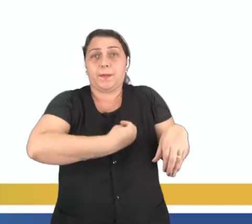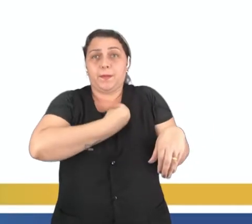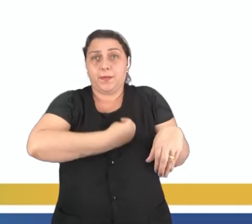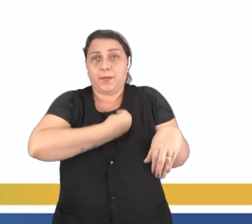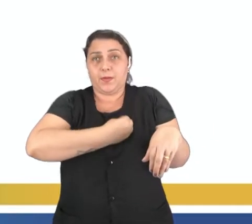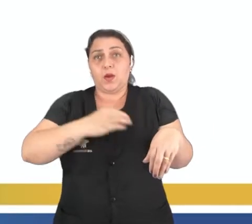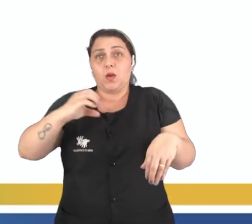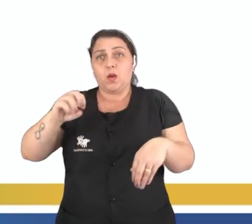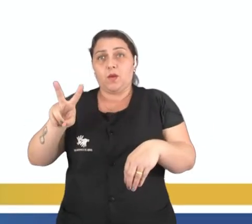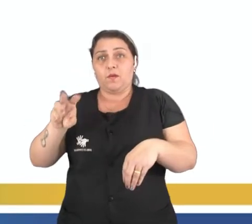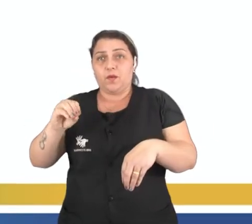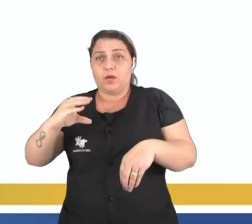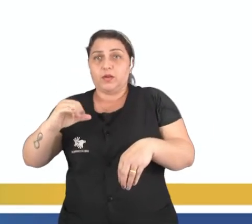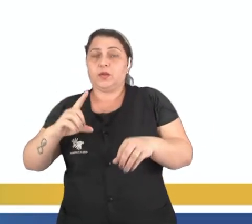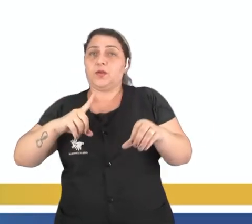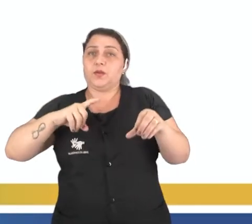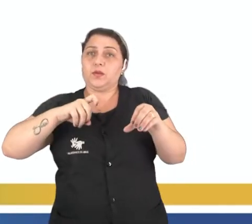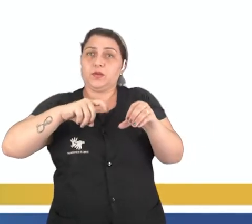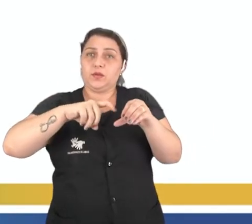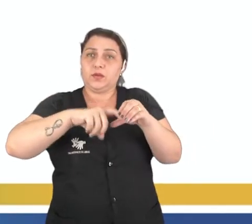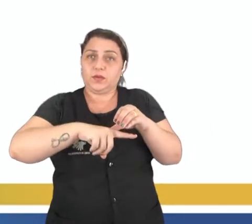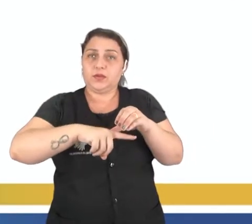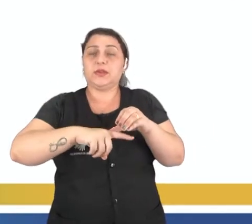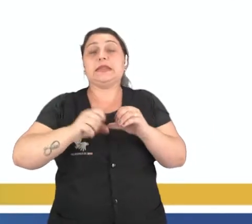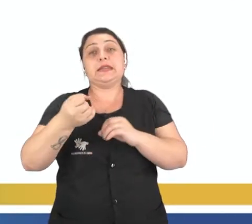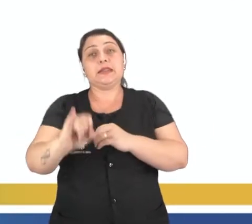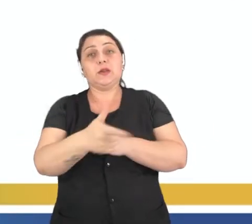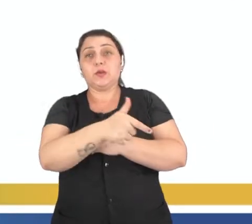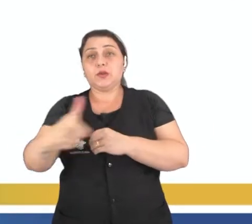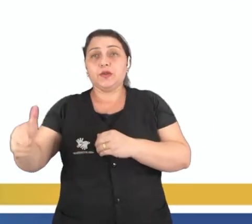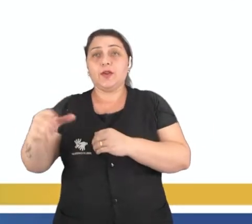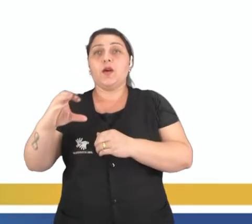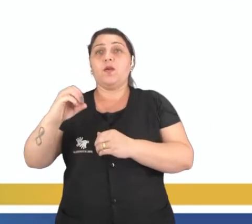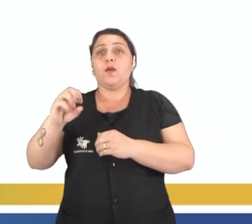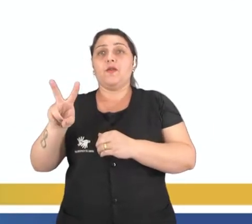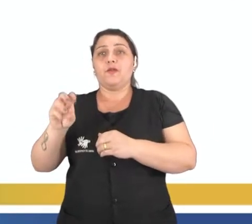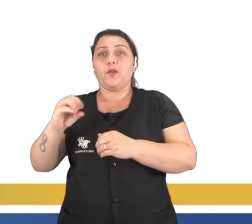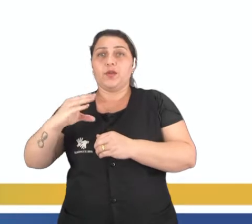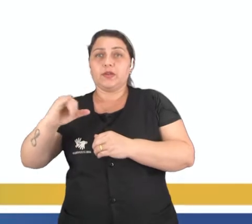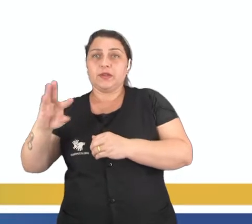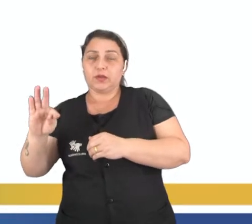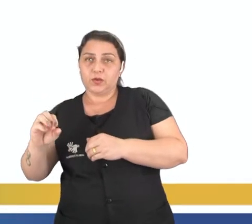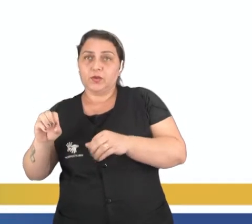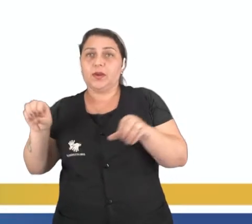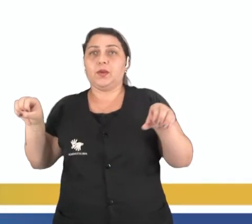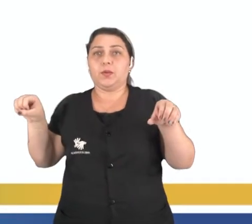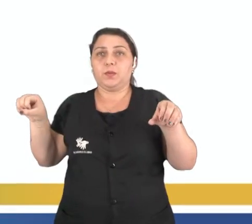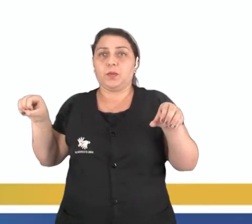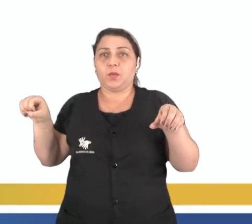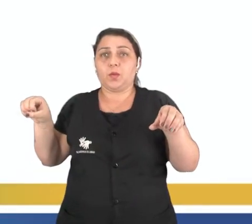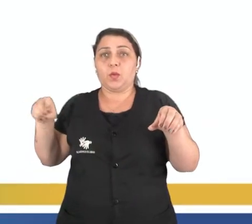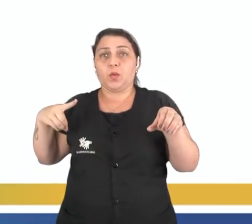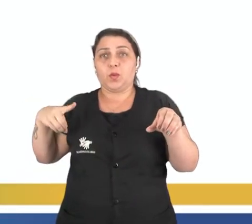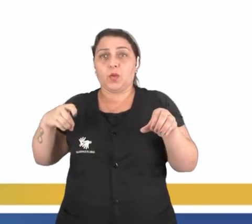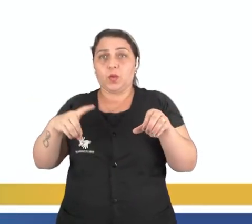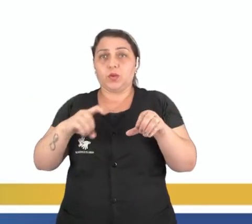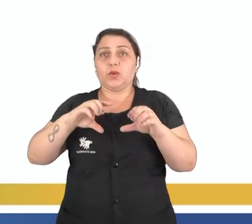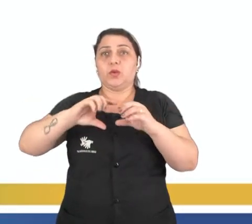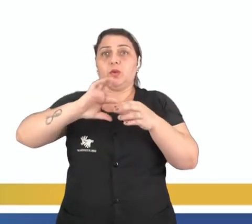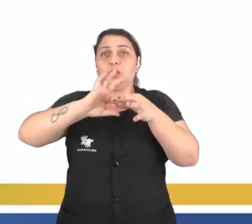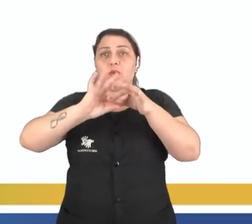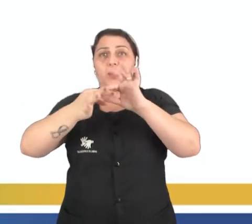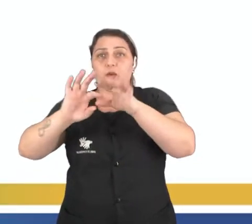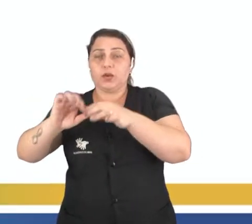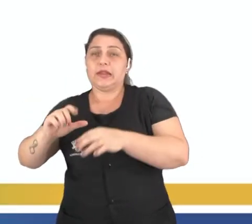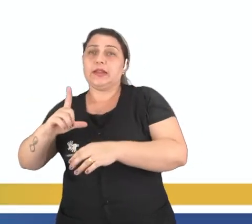ovócito, vai ocorrer a fecundação e se não tiver o ovócito, vai continuar o ciclo, vai